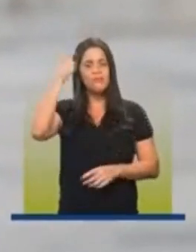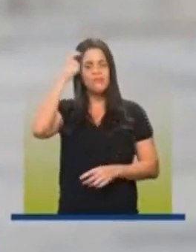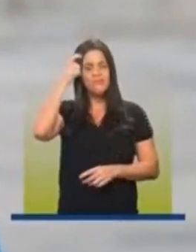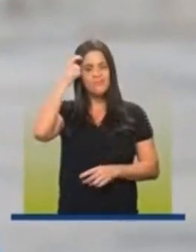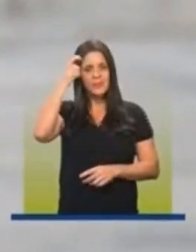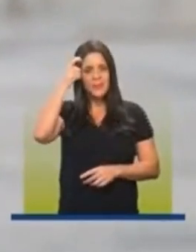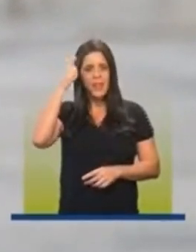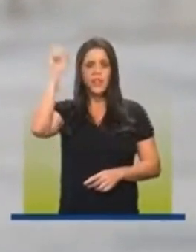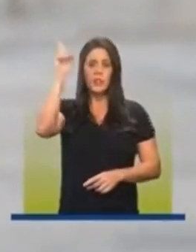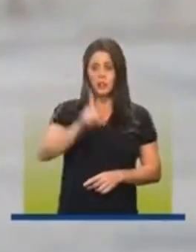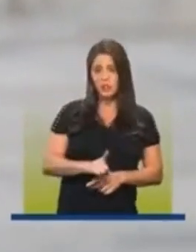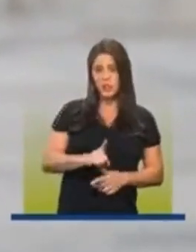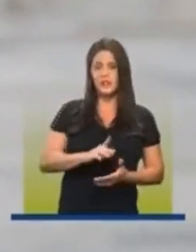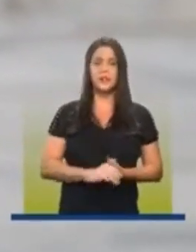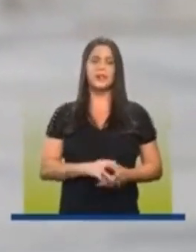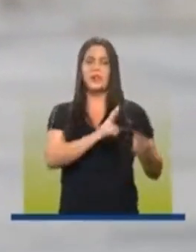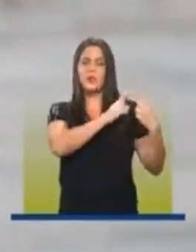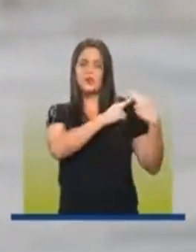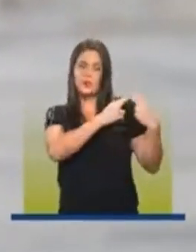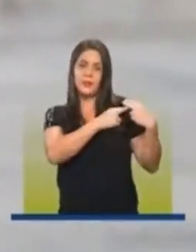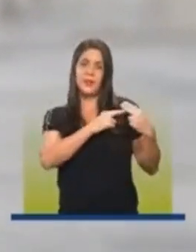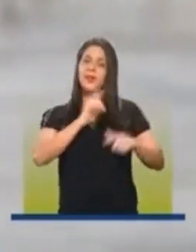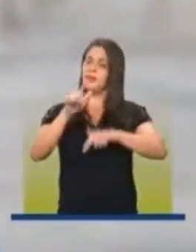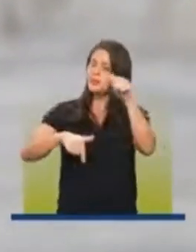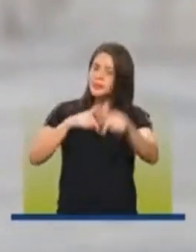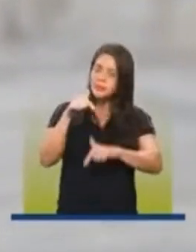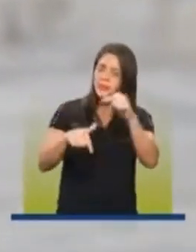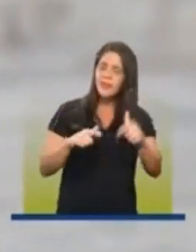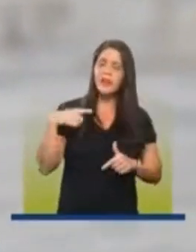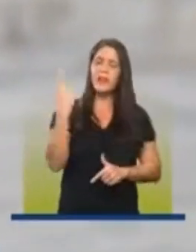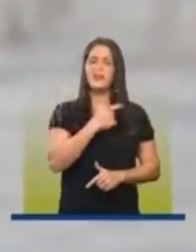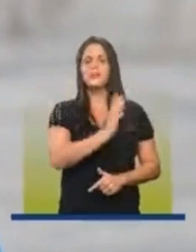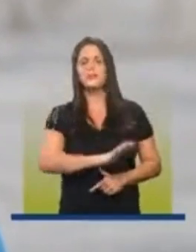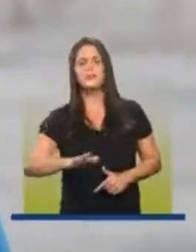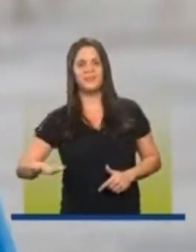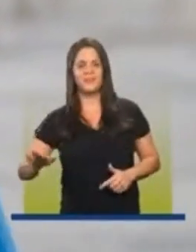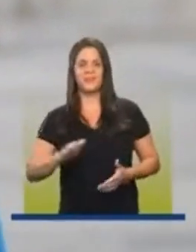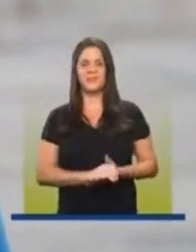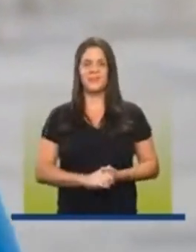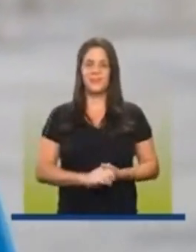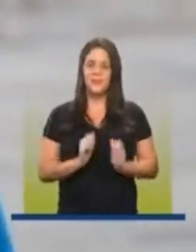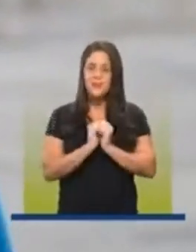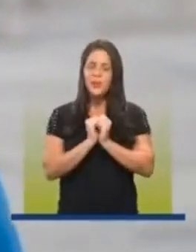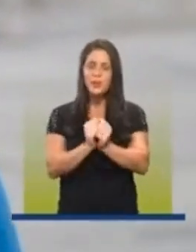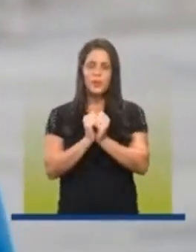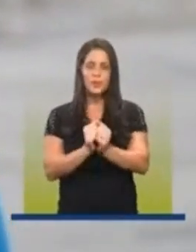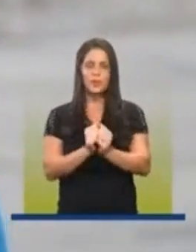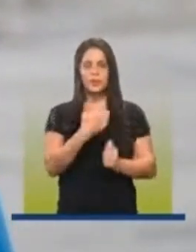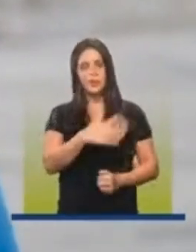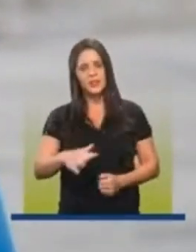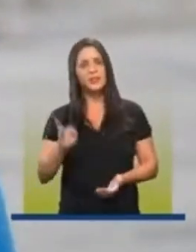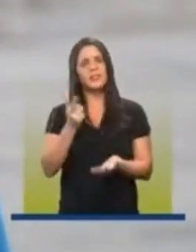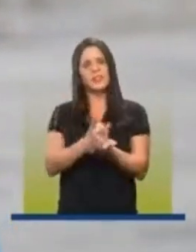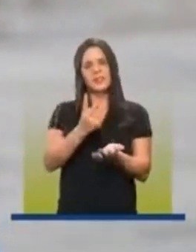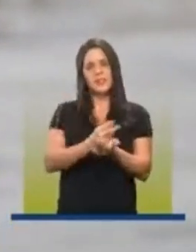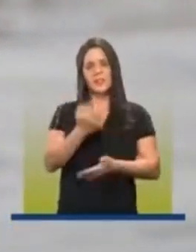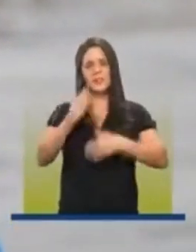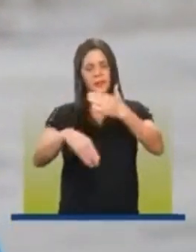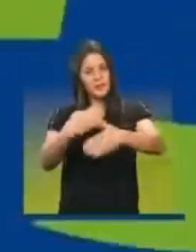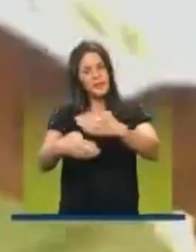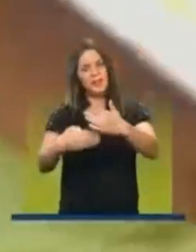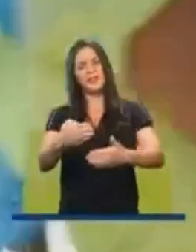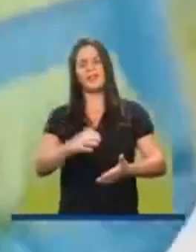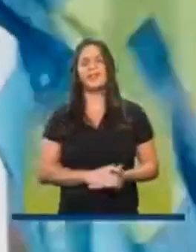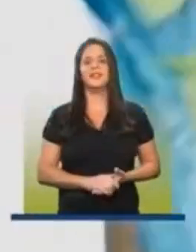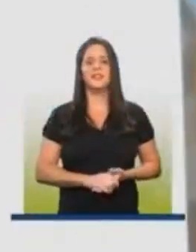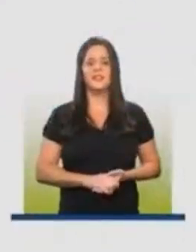seus direitos e deveres. E é isso que a gente vai trabalhar para as nossas crianças. Para juntos, Santos sempre seguir